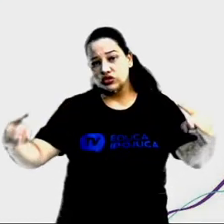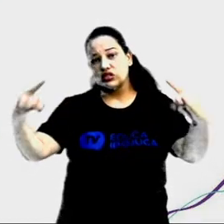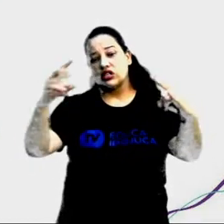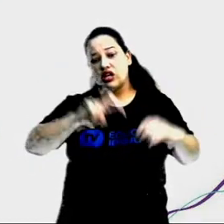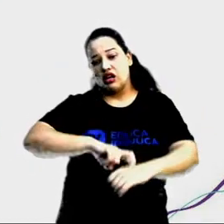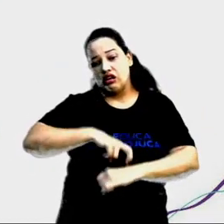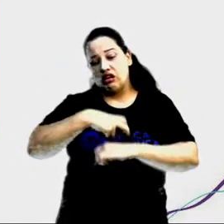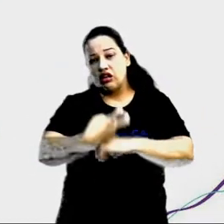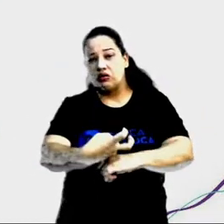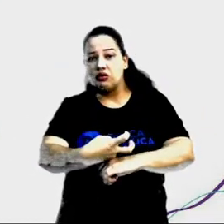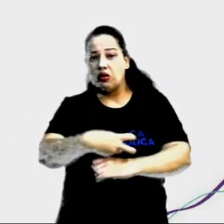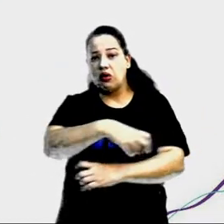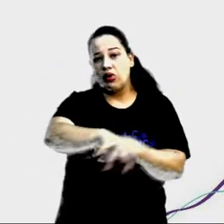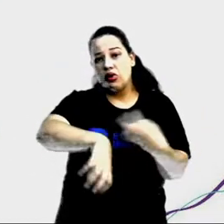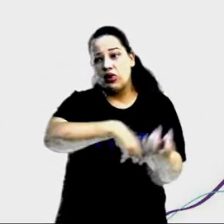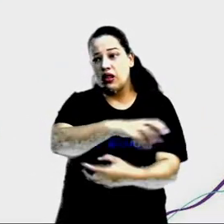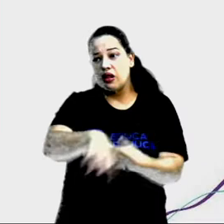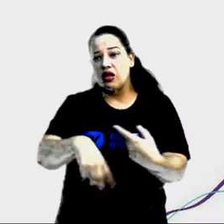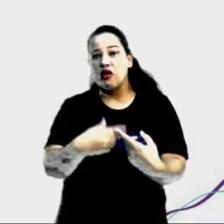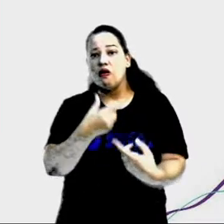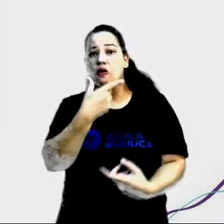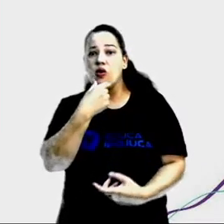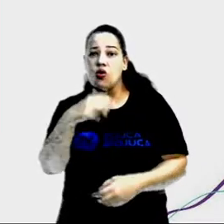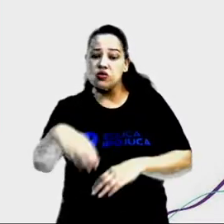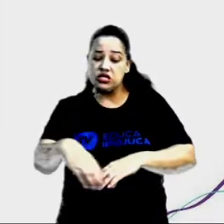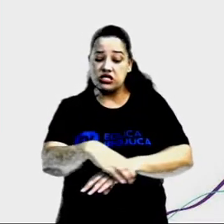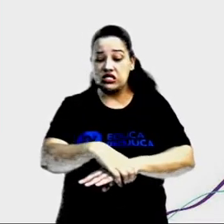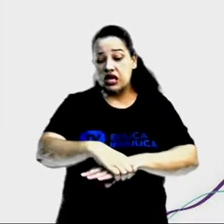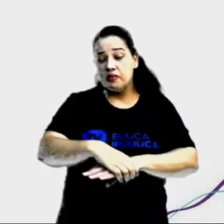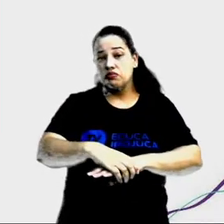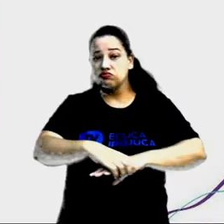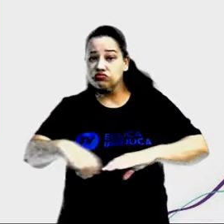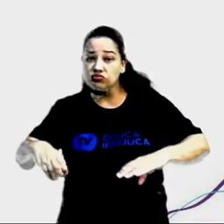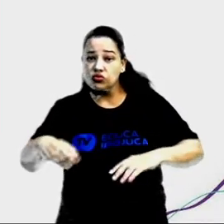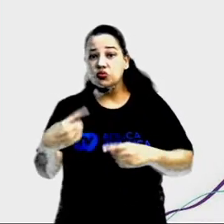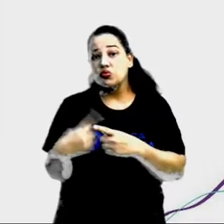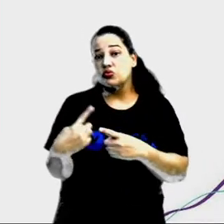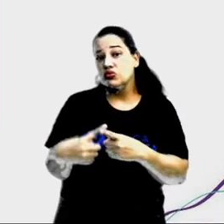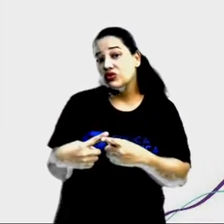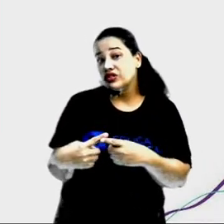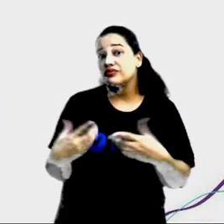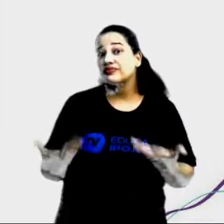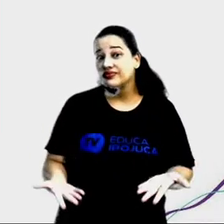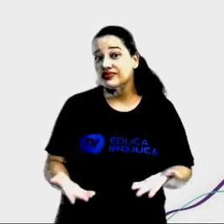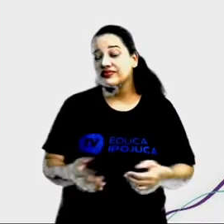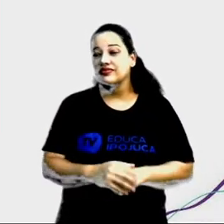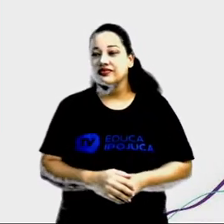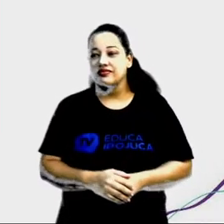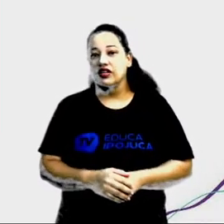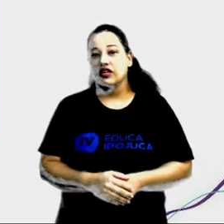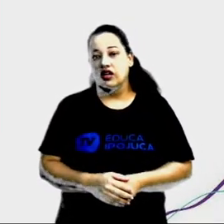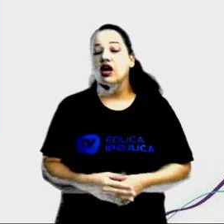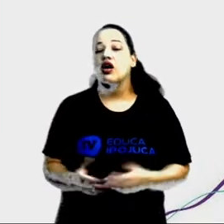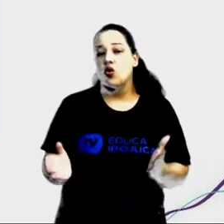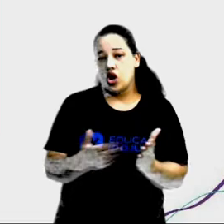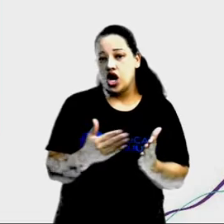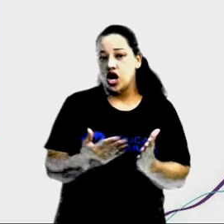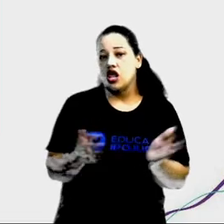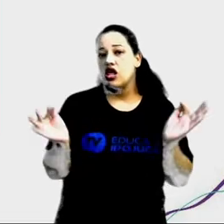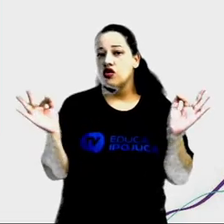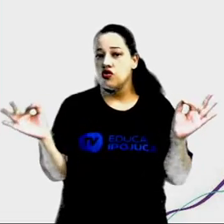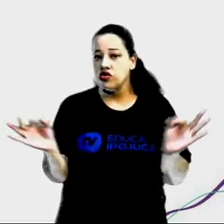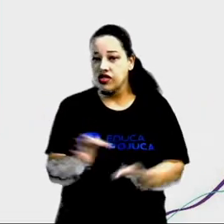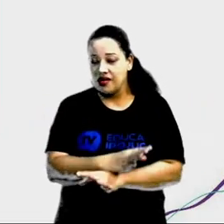só! Por que ele tirou os sapatos? O livro termina com o homem no seu